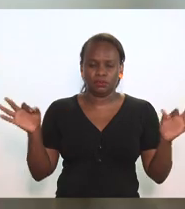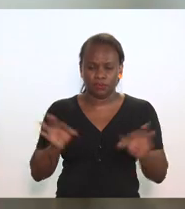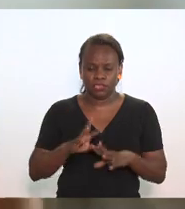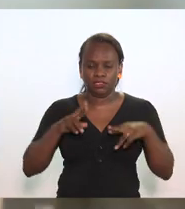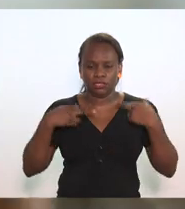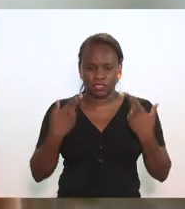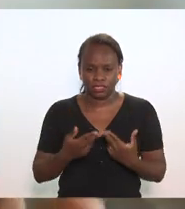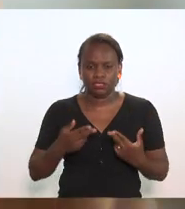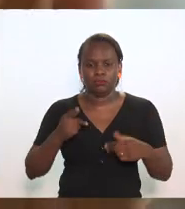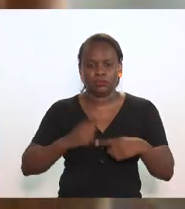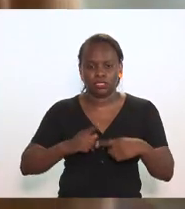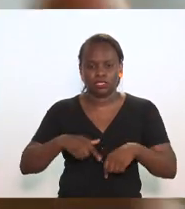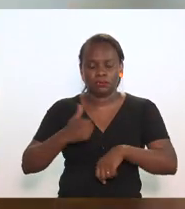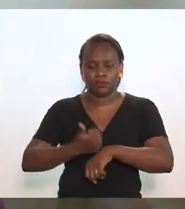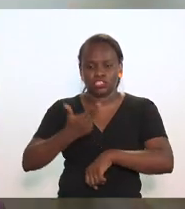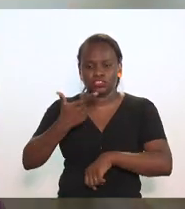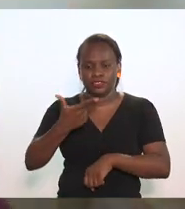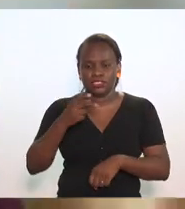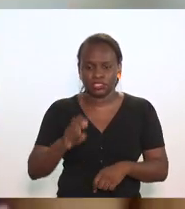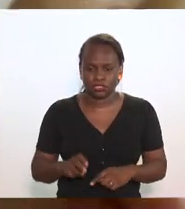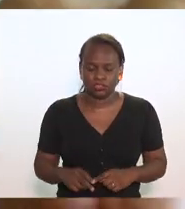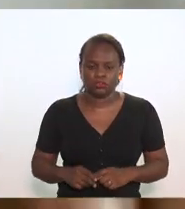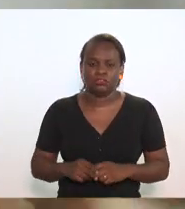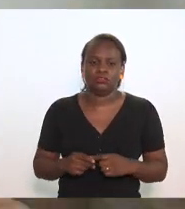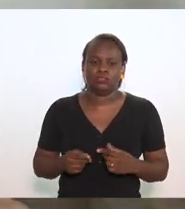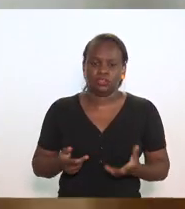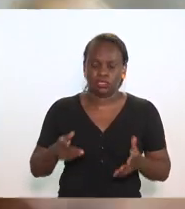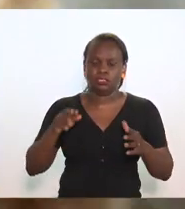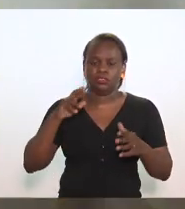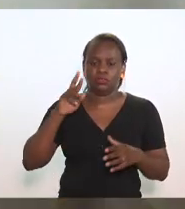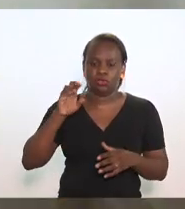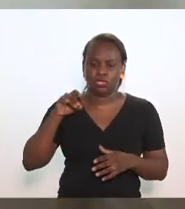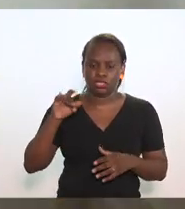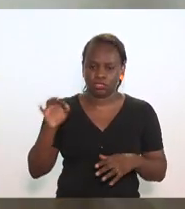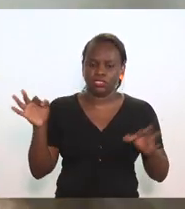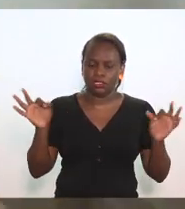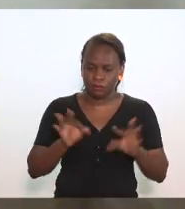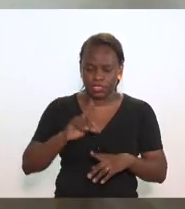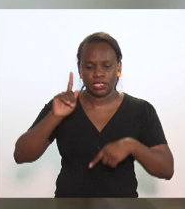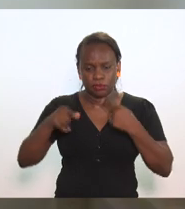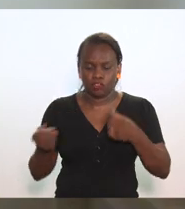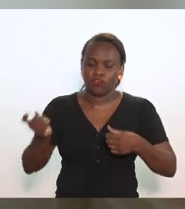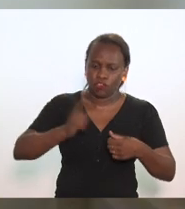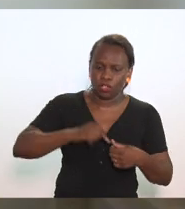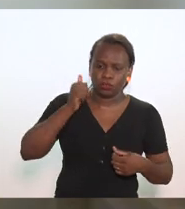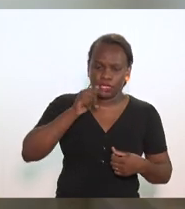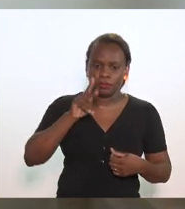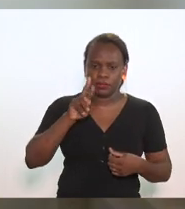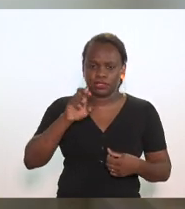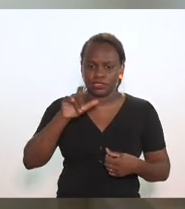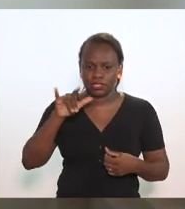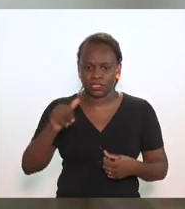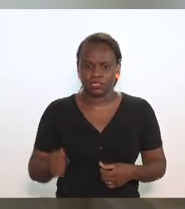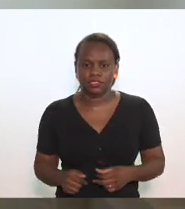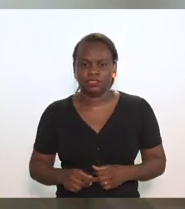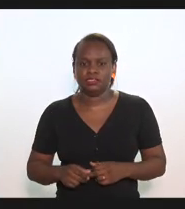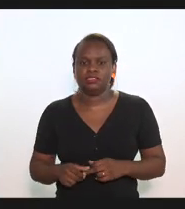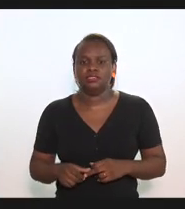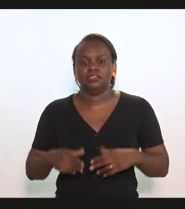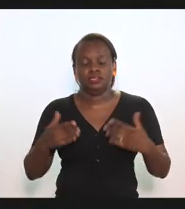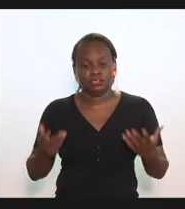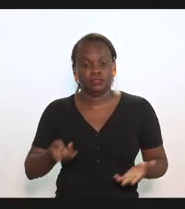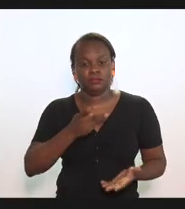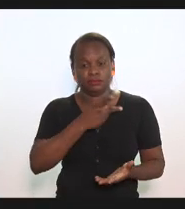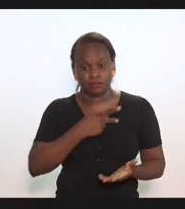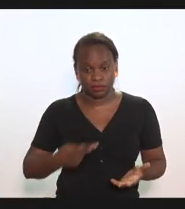a reunião que são 12h25 doutor Rodrigo Amorim fecha seu raciocínio por favor depois eu volto a doutora Priscila presidente de